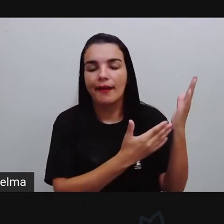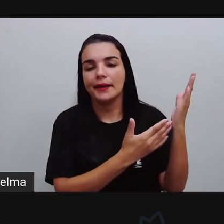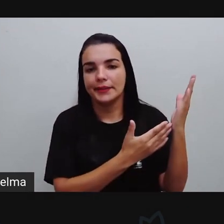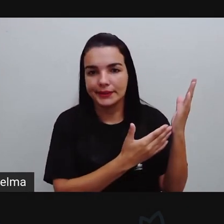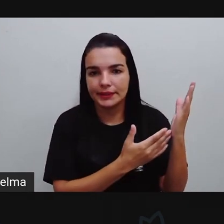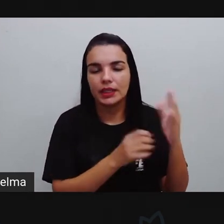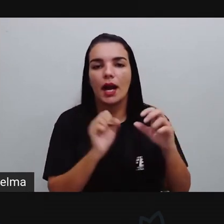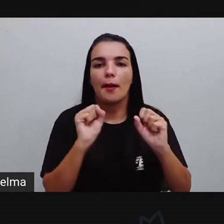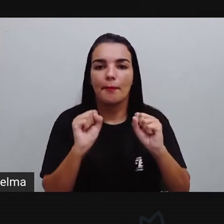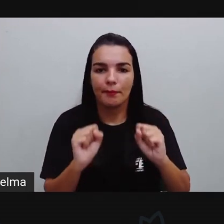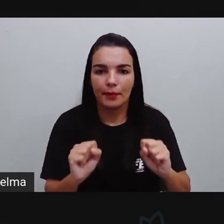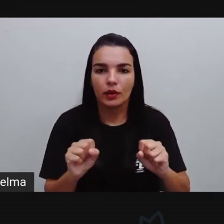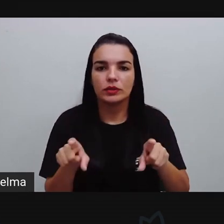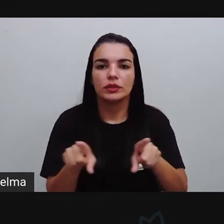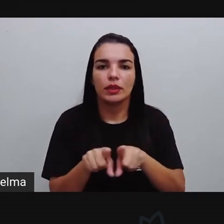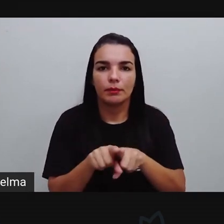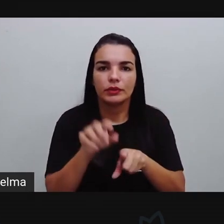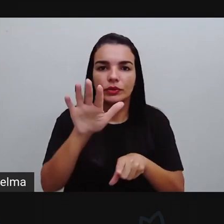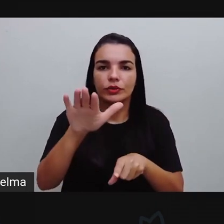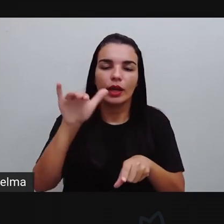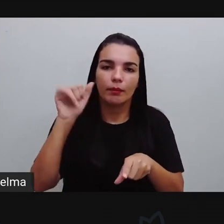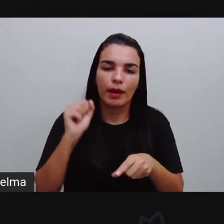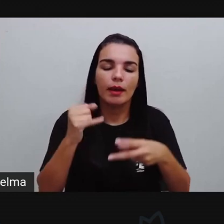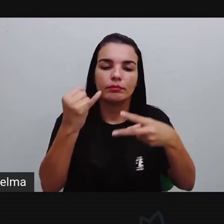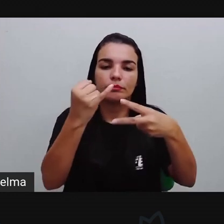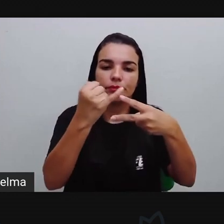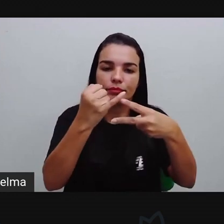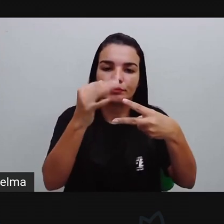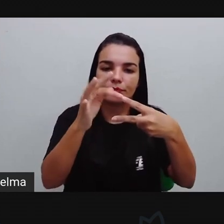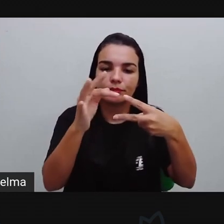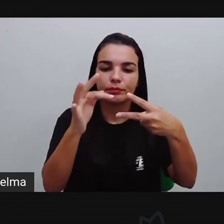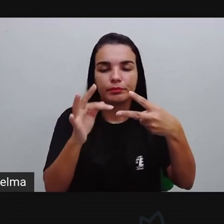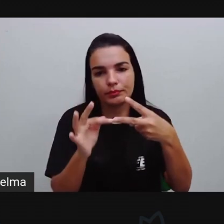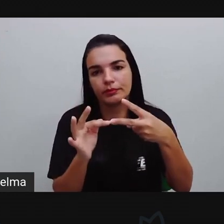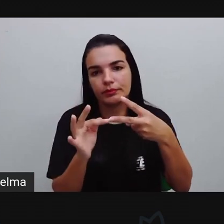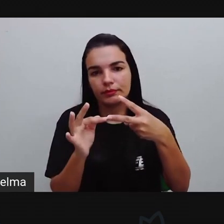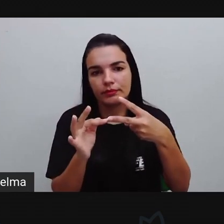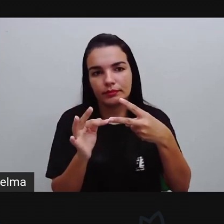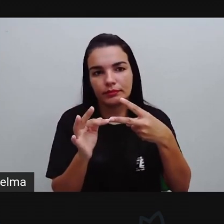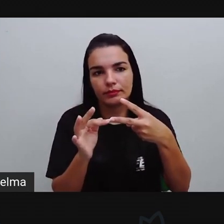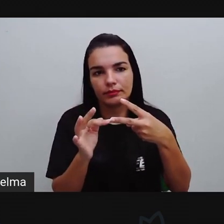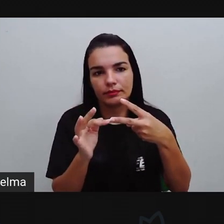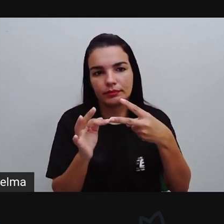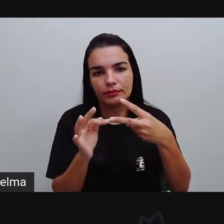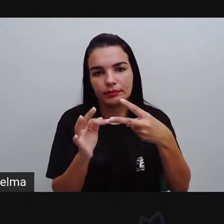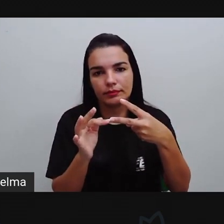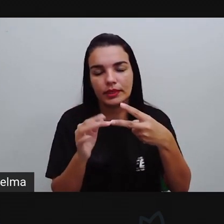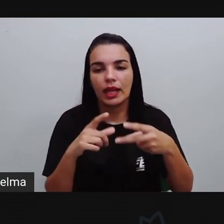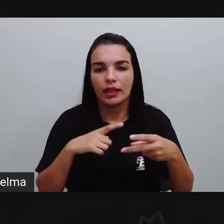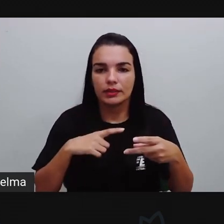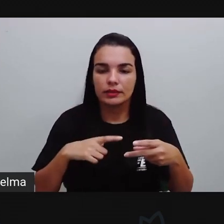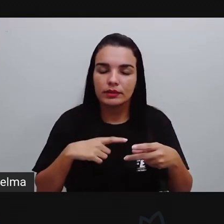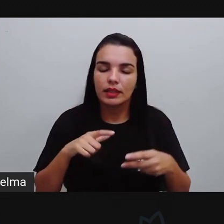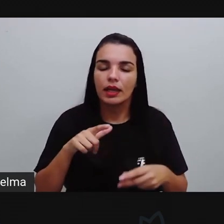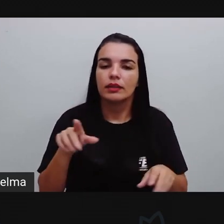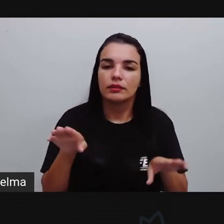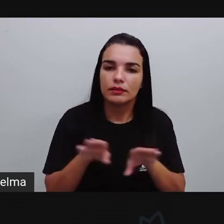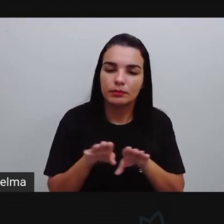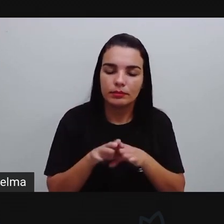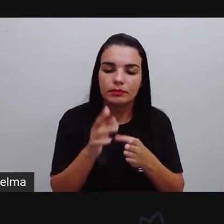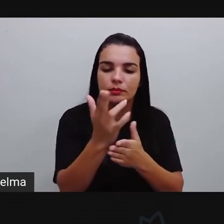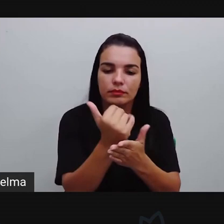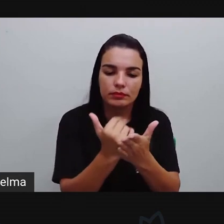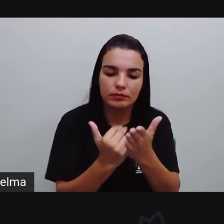gente pode chamar aí de polígono também. É uma forma geométrica, é uma figura plana, certo?